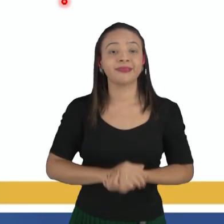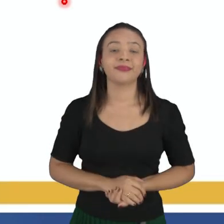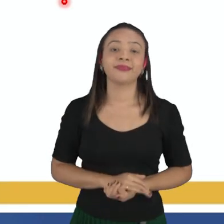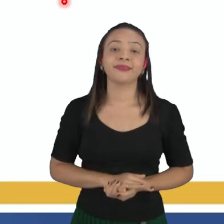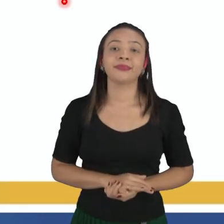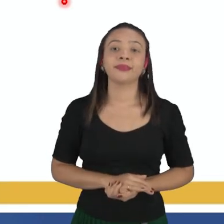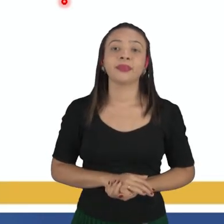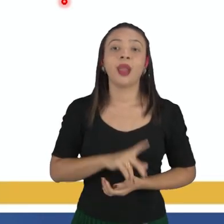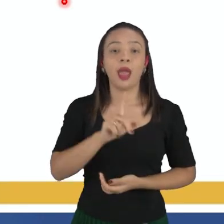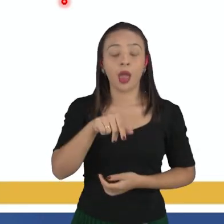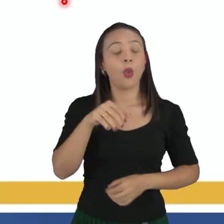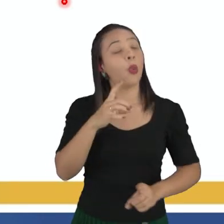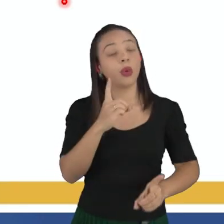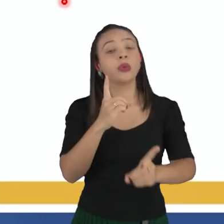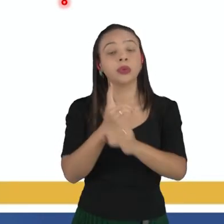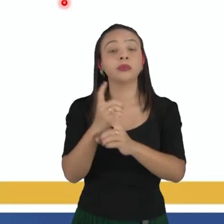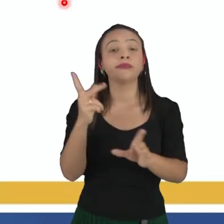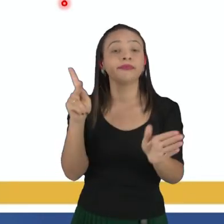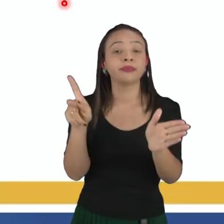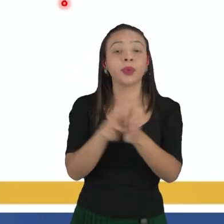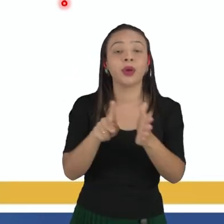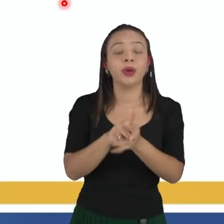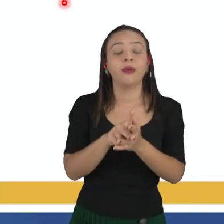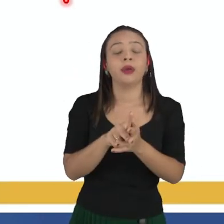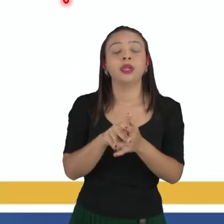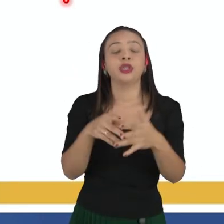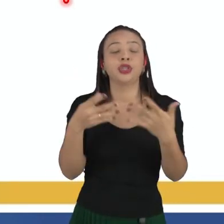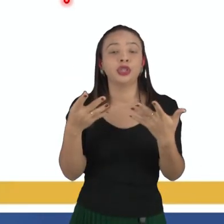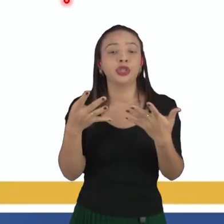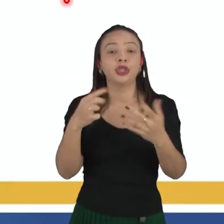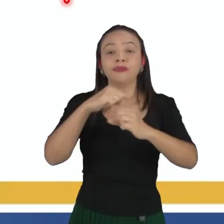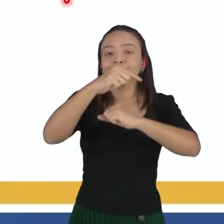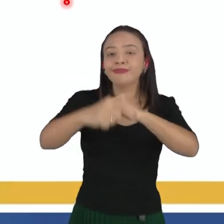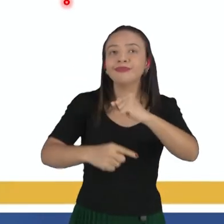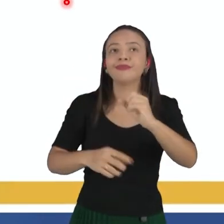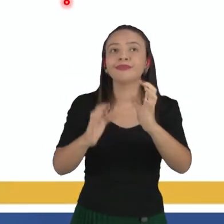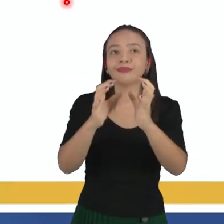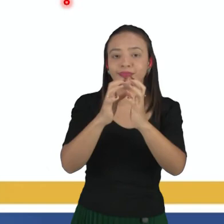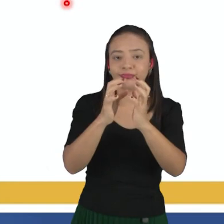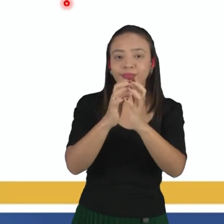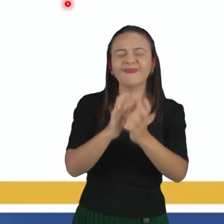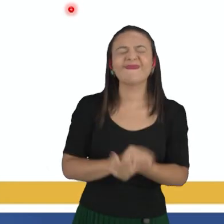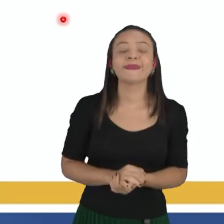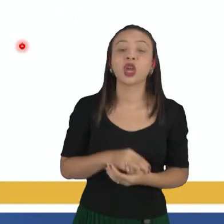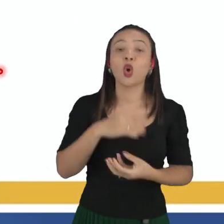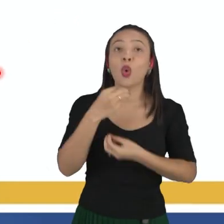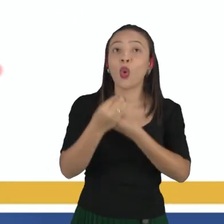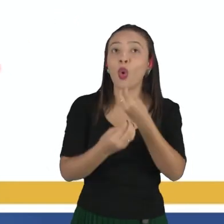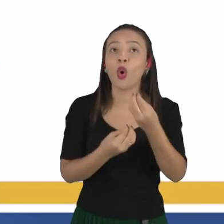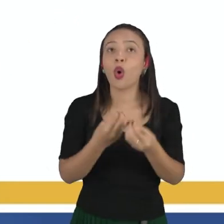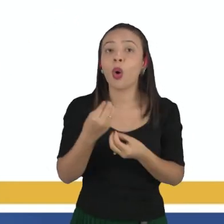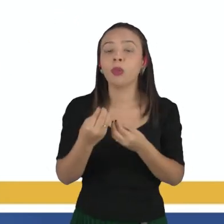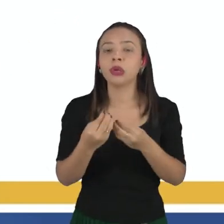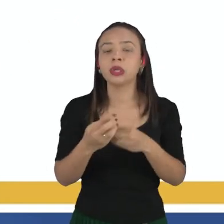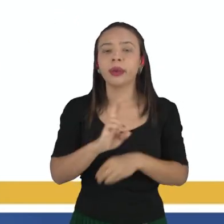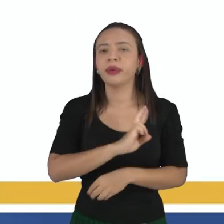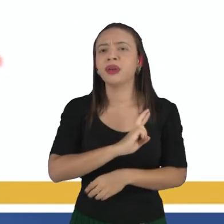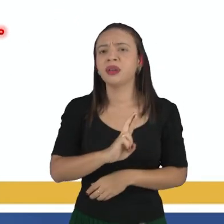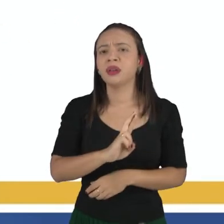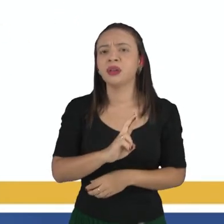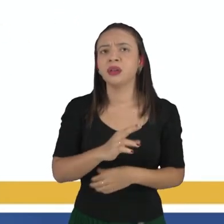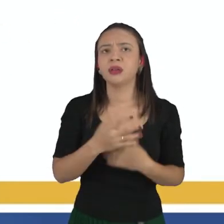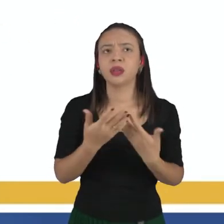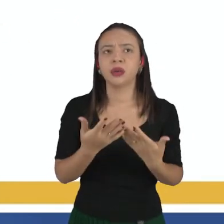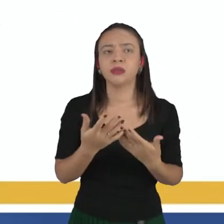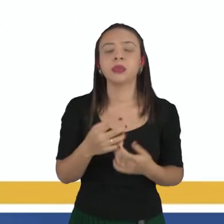descobertas dos elementos químicos, beleza? Como que os elementos químicos, eles são representados?